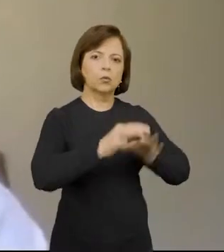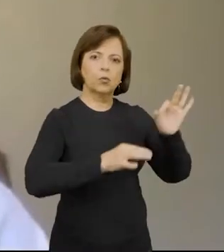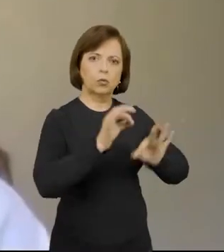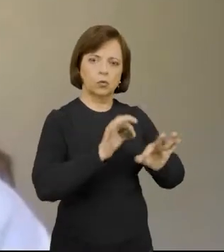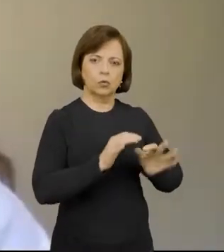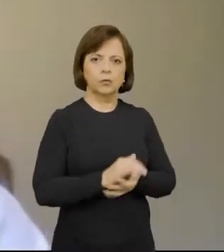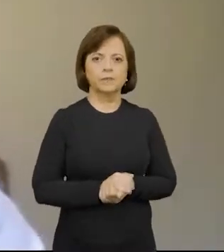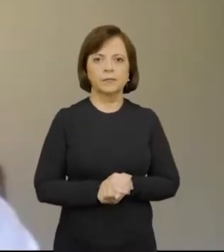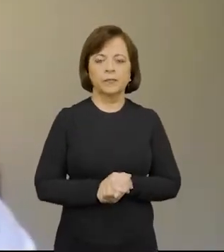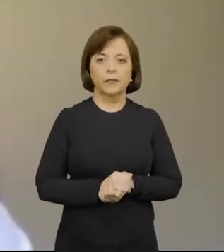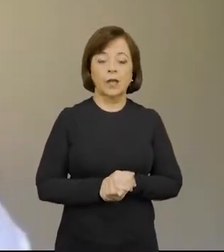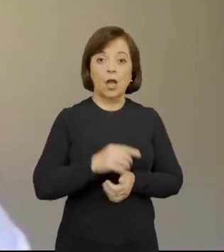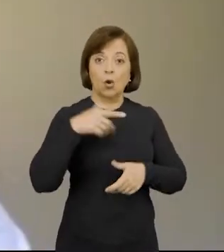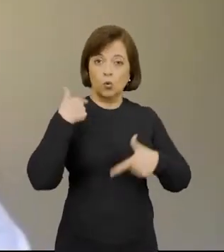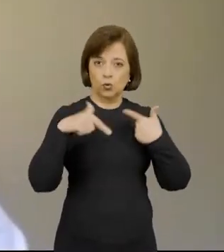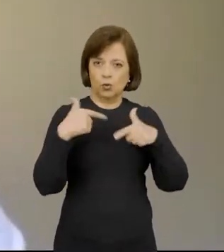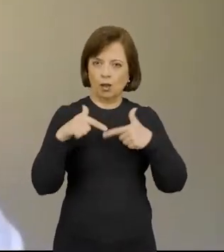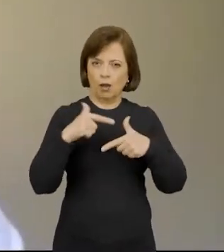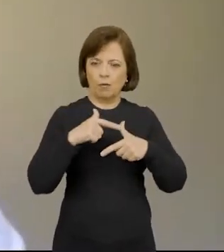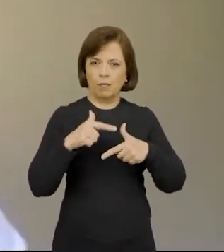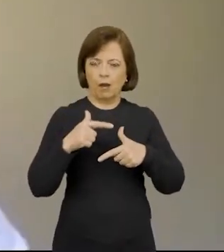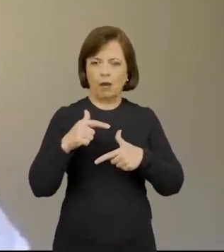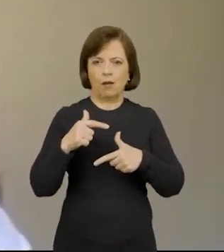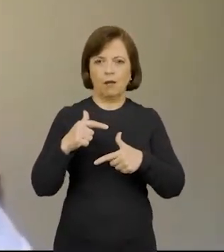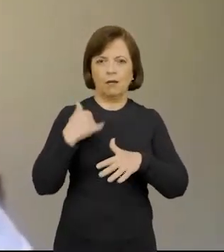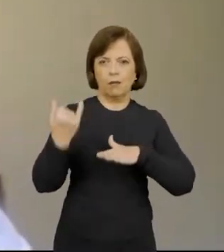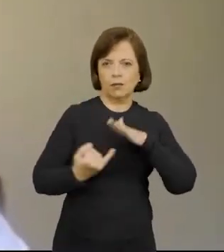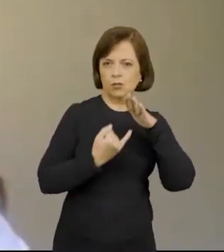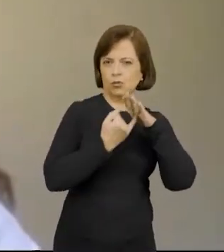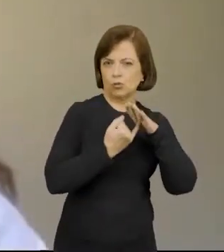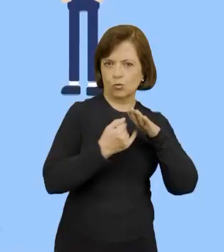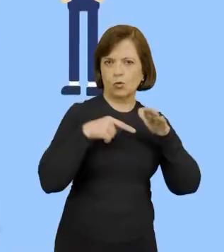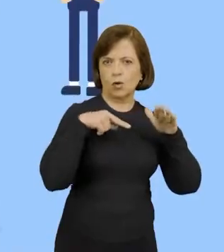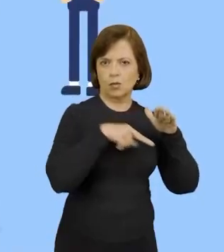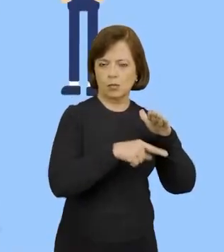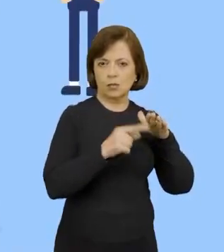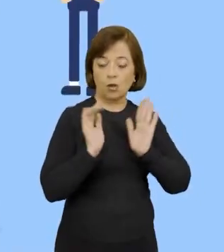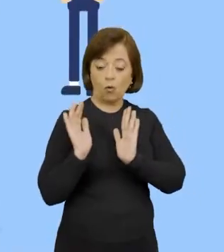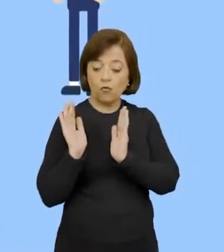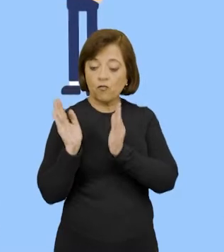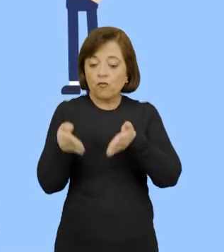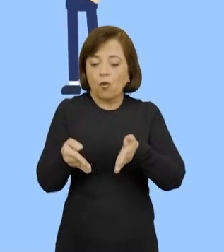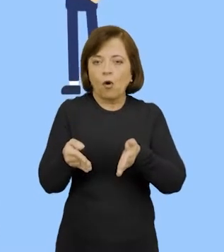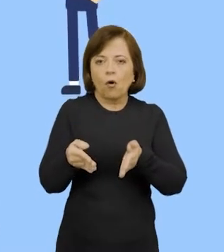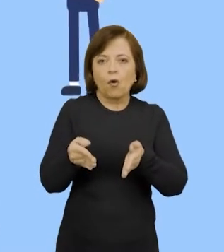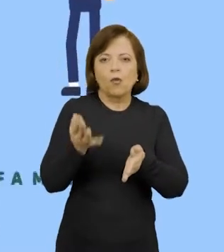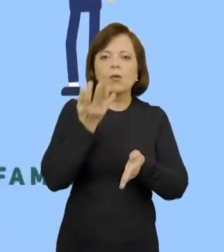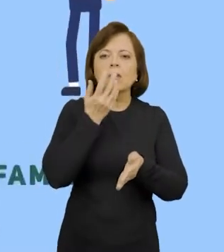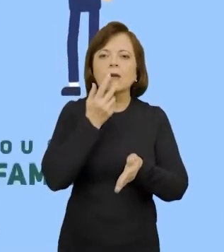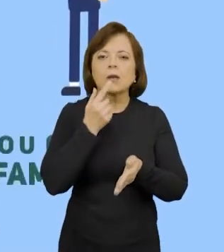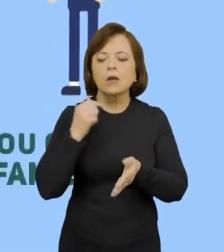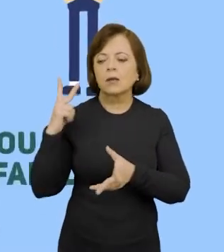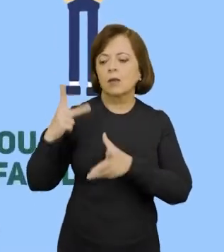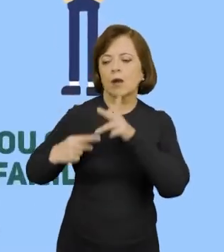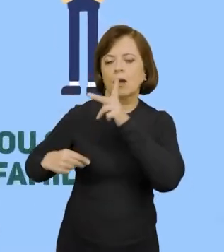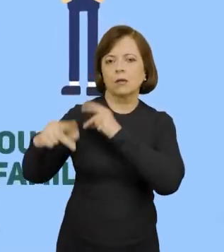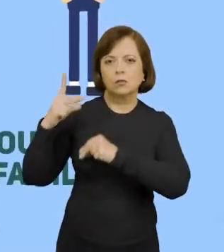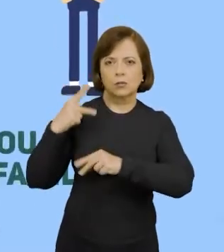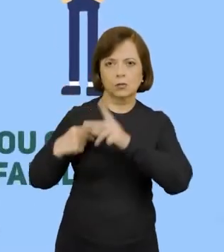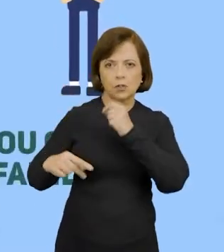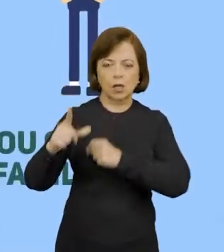O serviço de acolhimento institucional é voltado para crianças e adolescentes